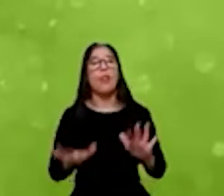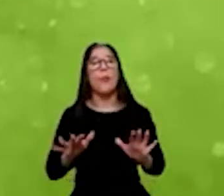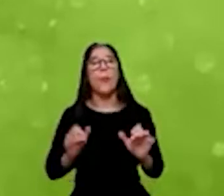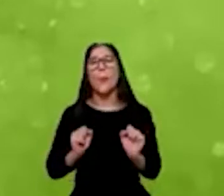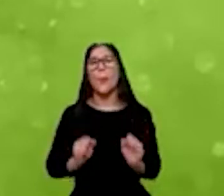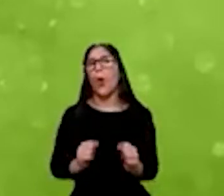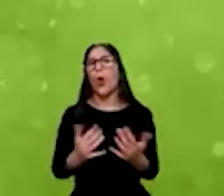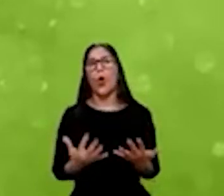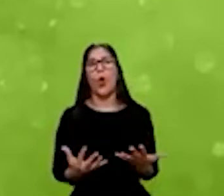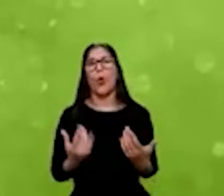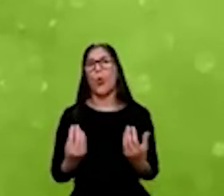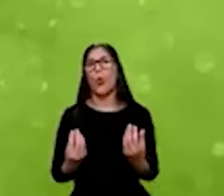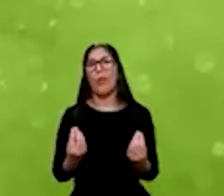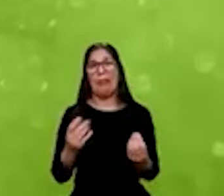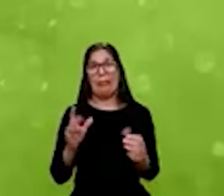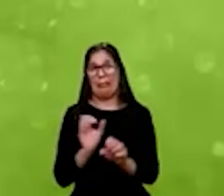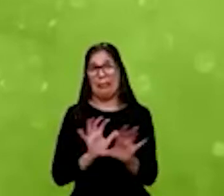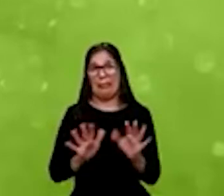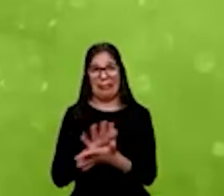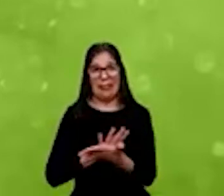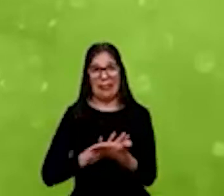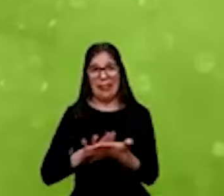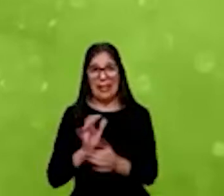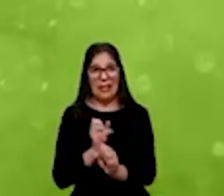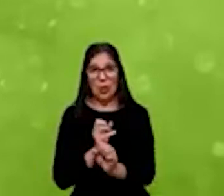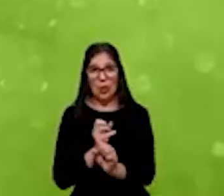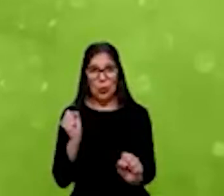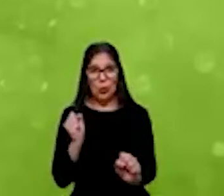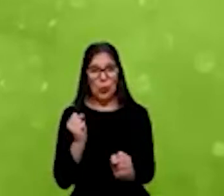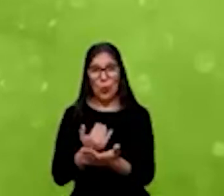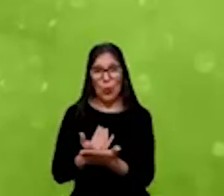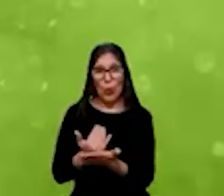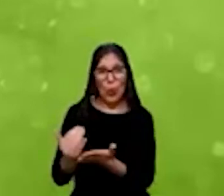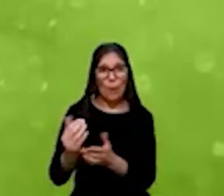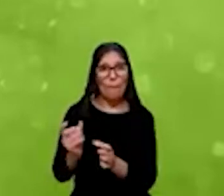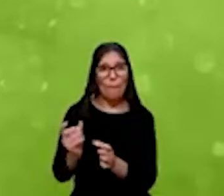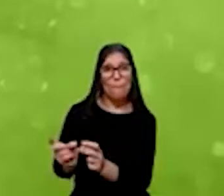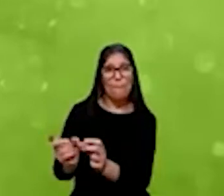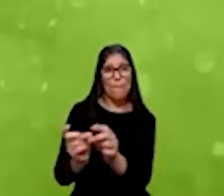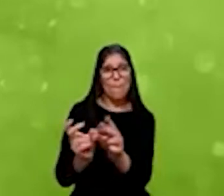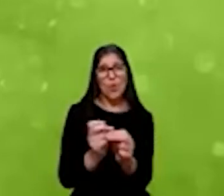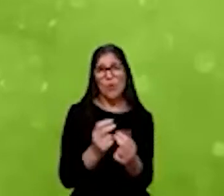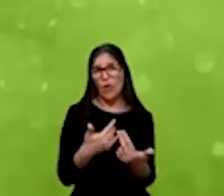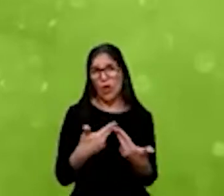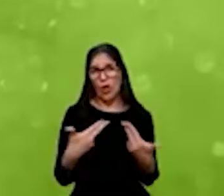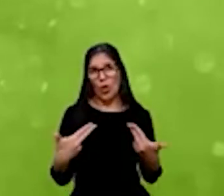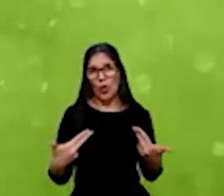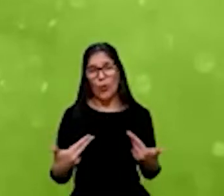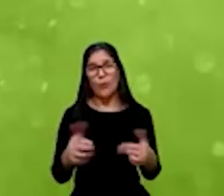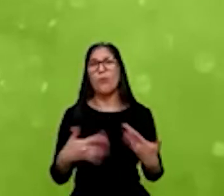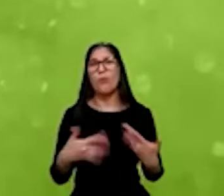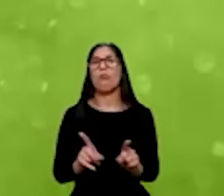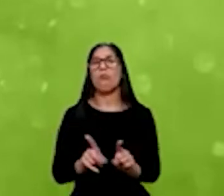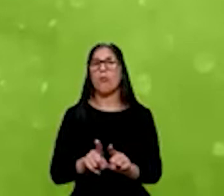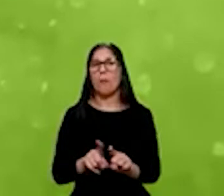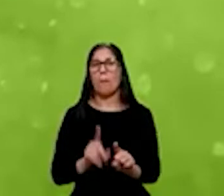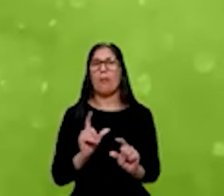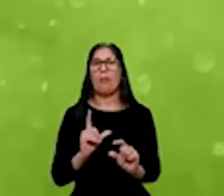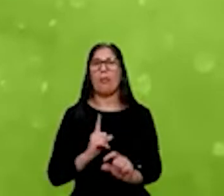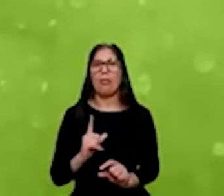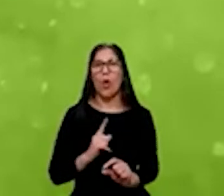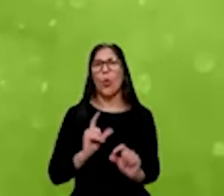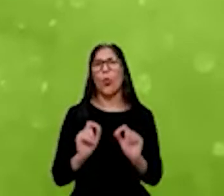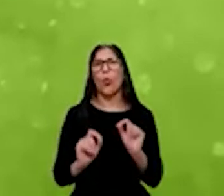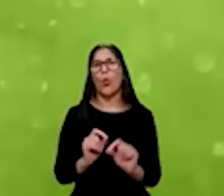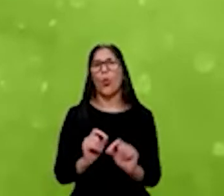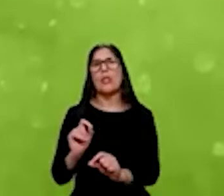faturamento ainda e estar nas suas primeiras vendas. Além disso, a gente tem diversos fundos de capital semente. Eu acho